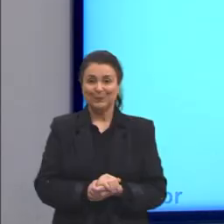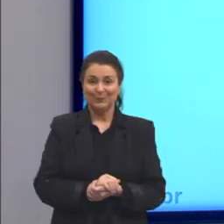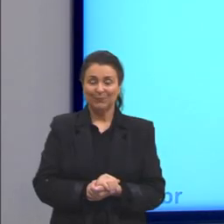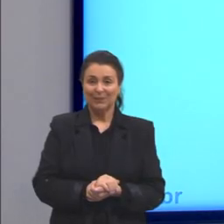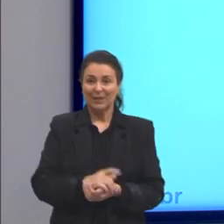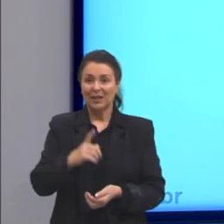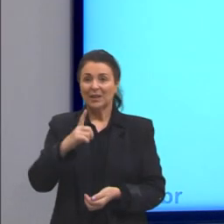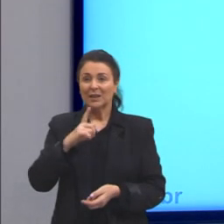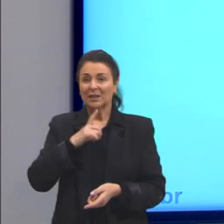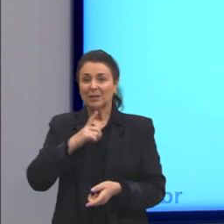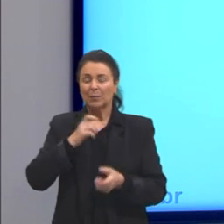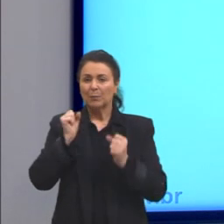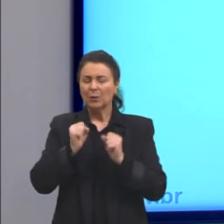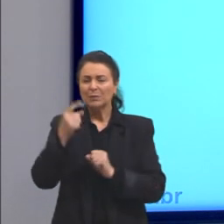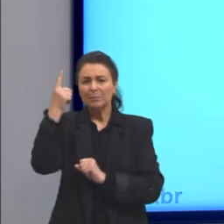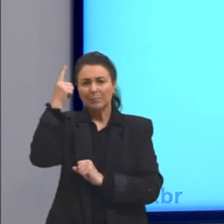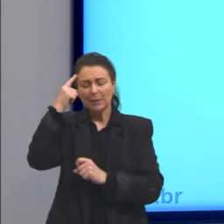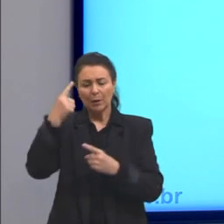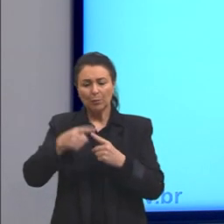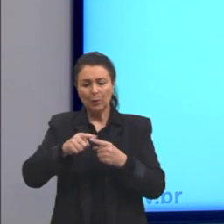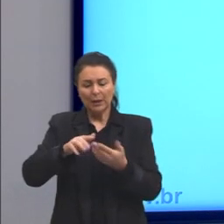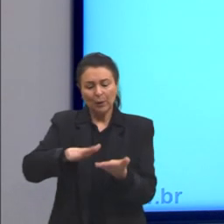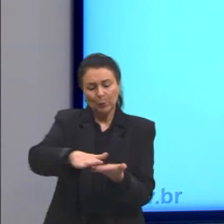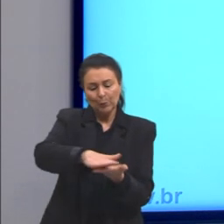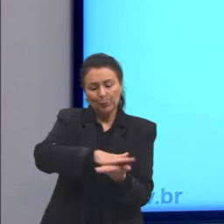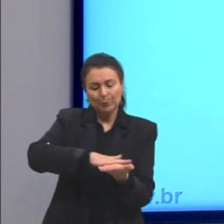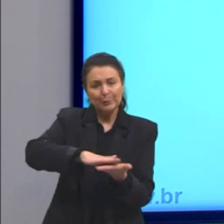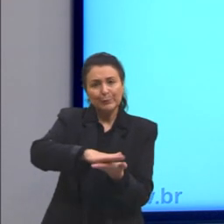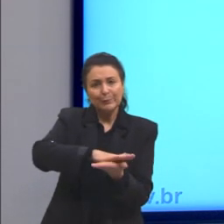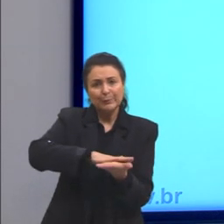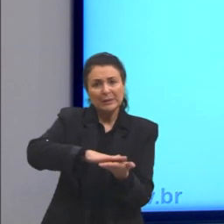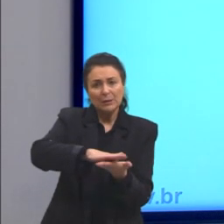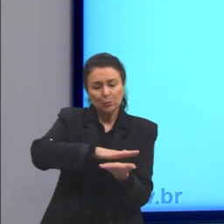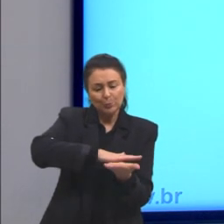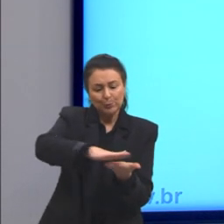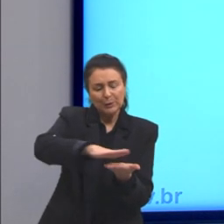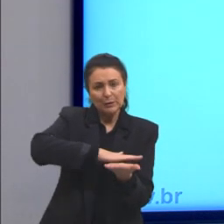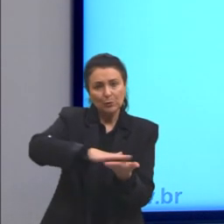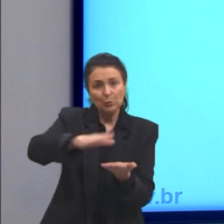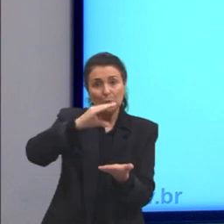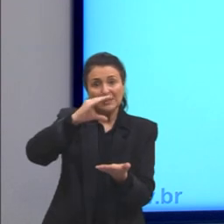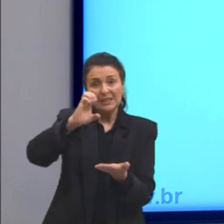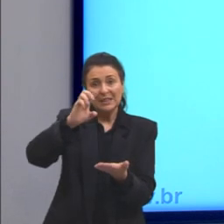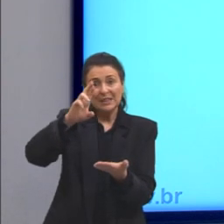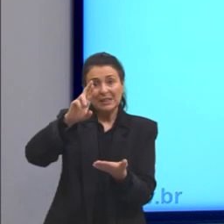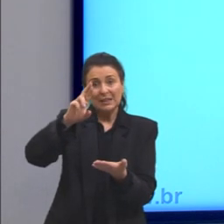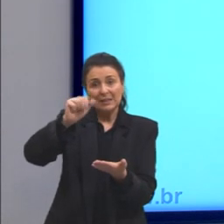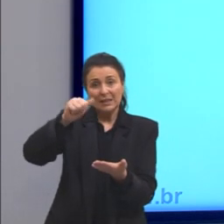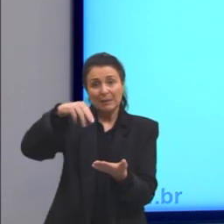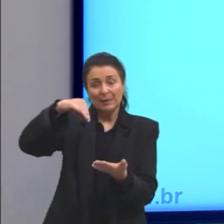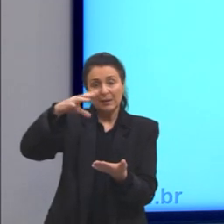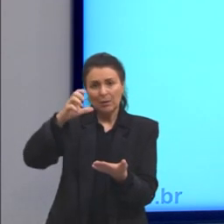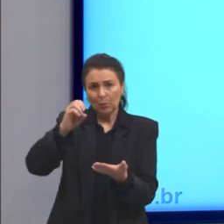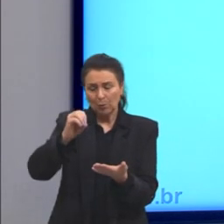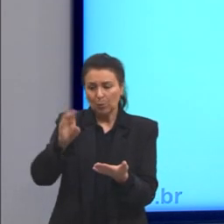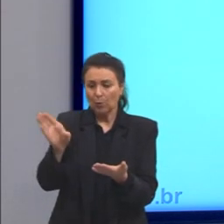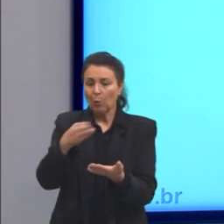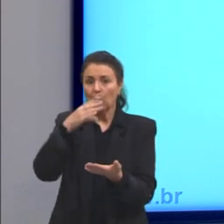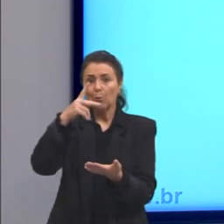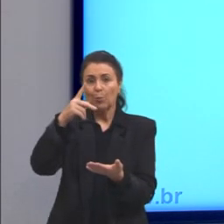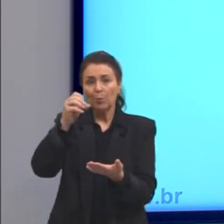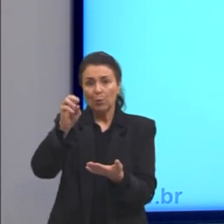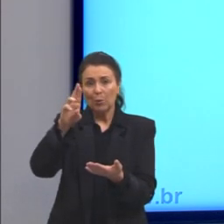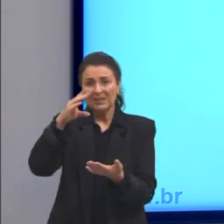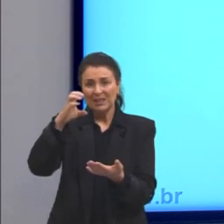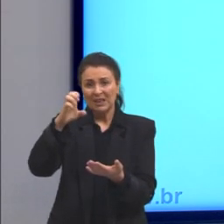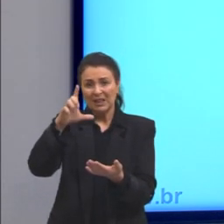Aqui também a gente pode pensar um pouquinho por que o piso cerâmico ou de porcelanato é gelado em comparação com o de